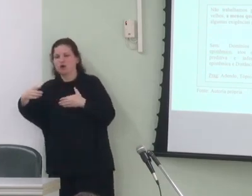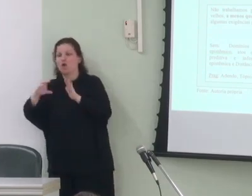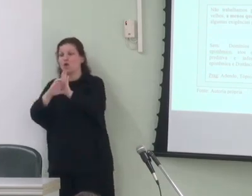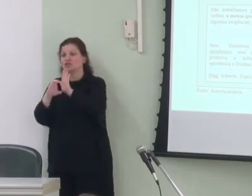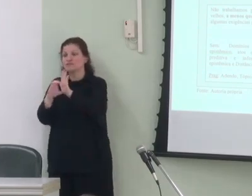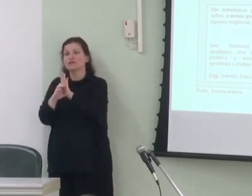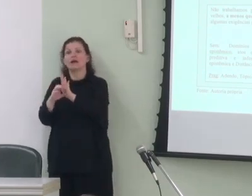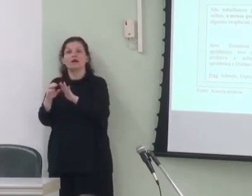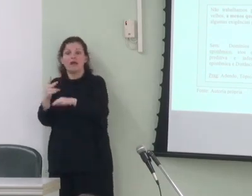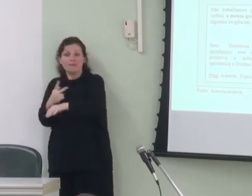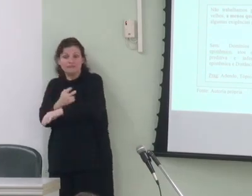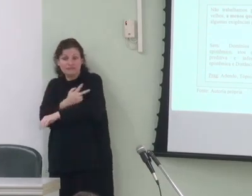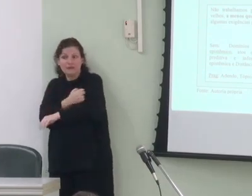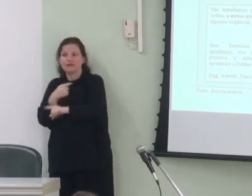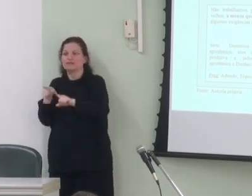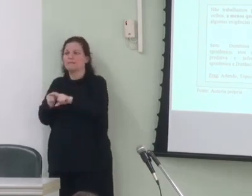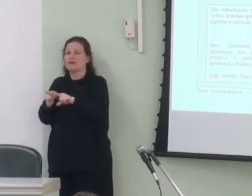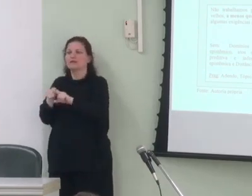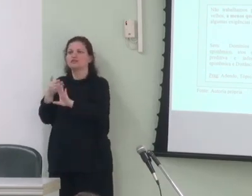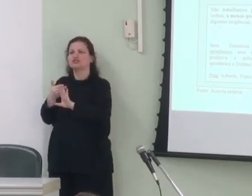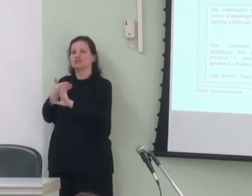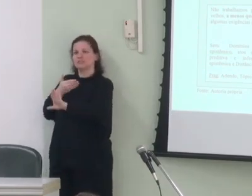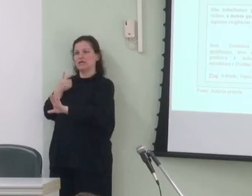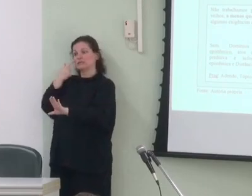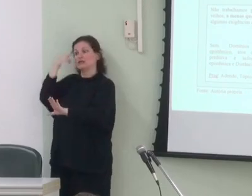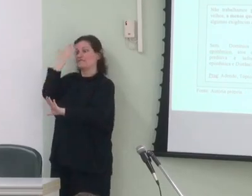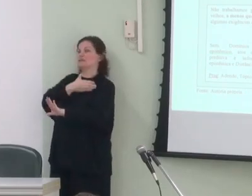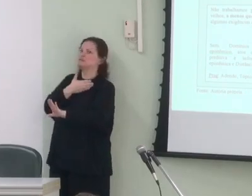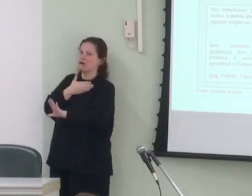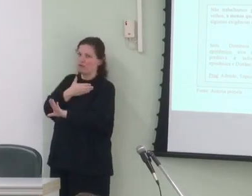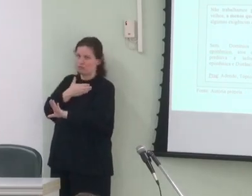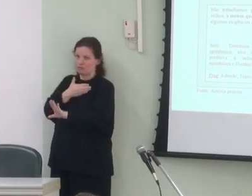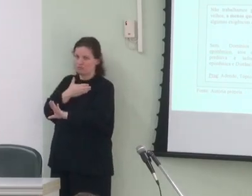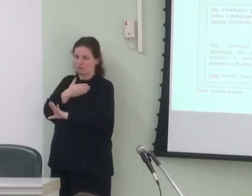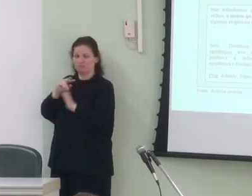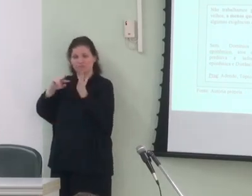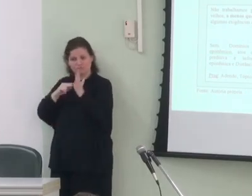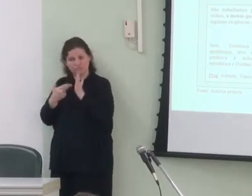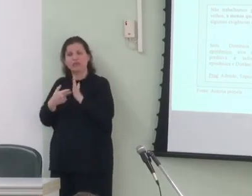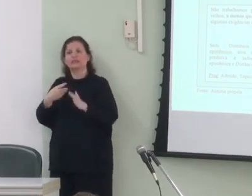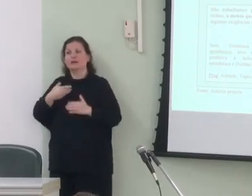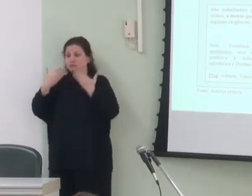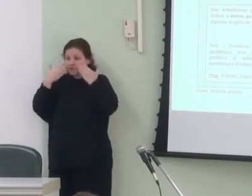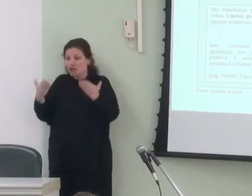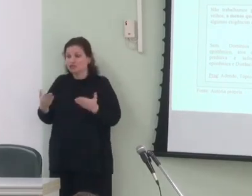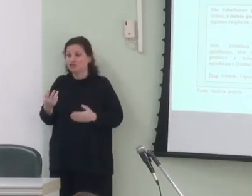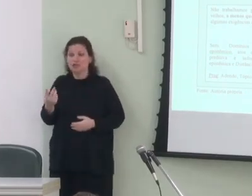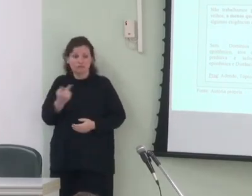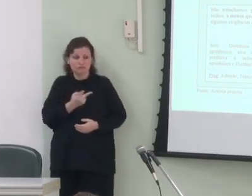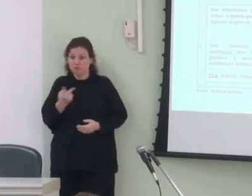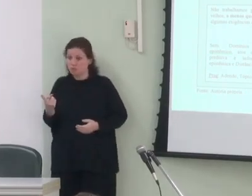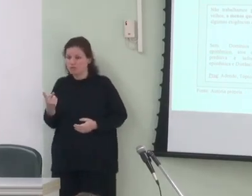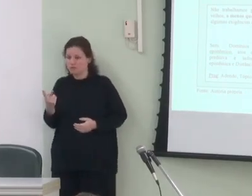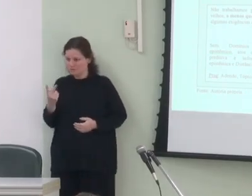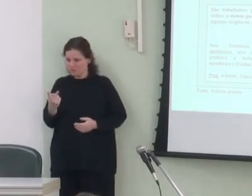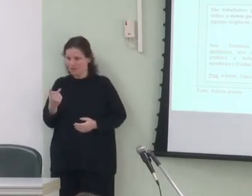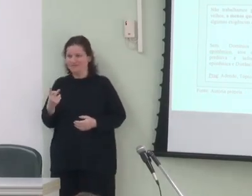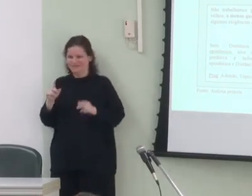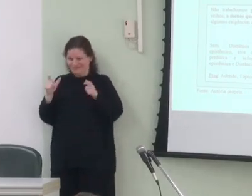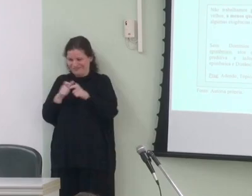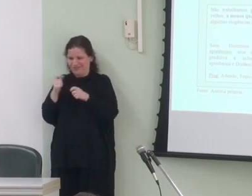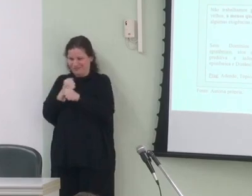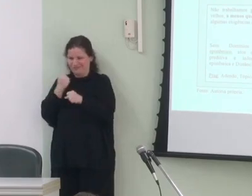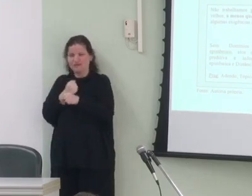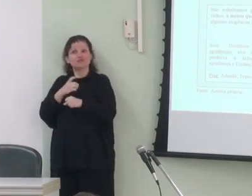epistêmica e distância evidencial ou seja estamos diante de duas microconstruções que se diferem